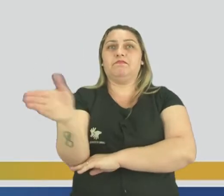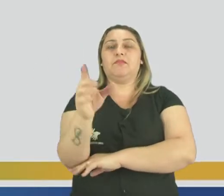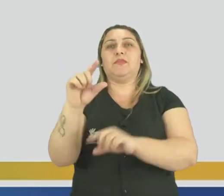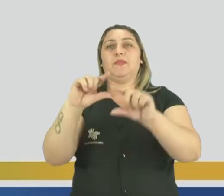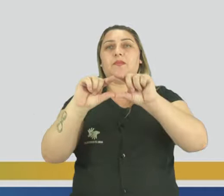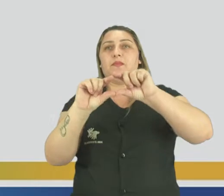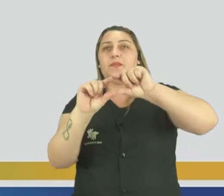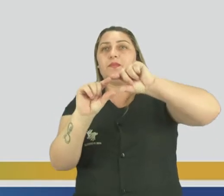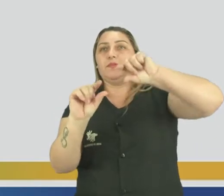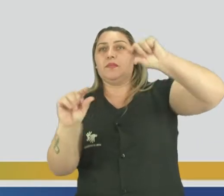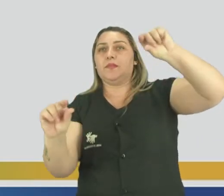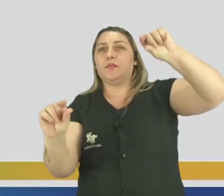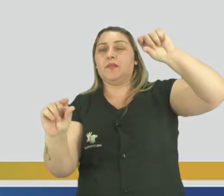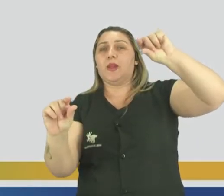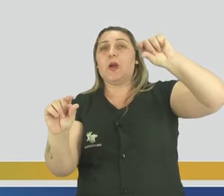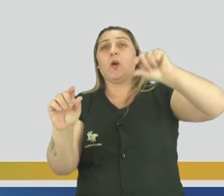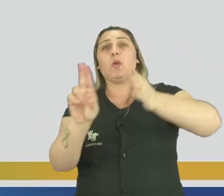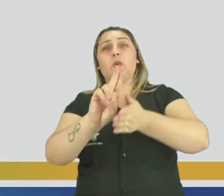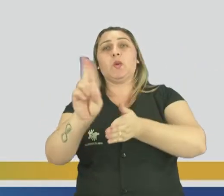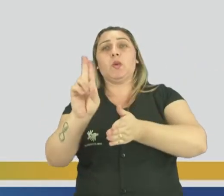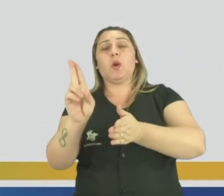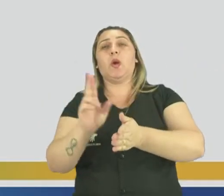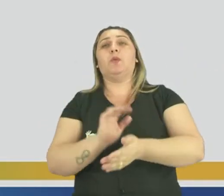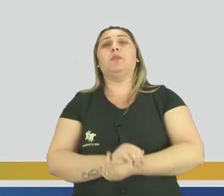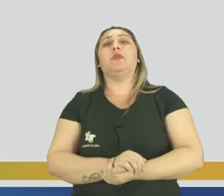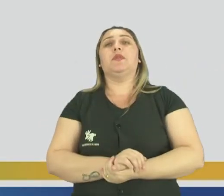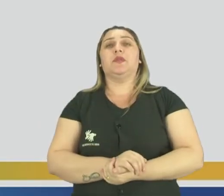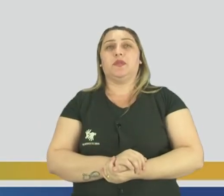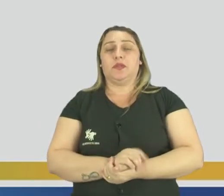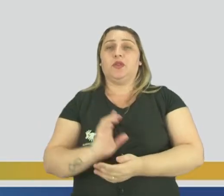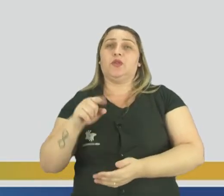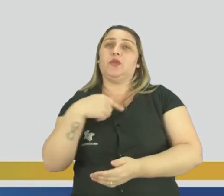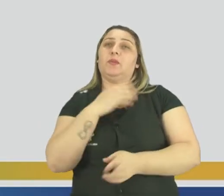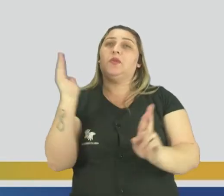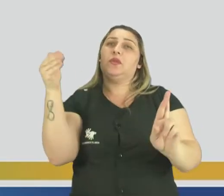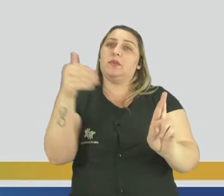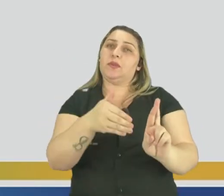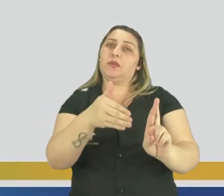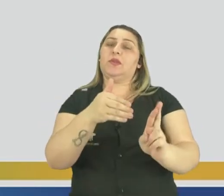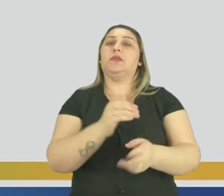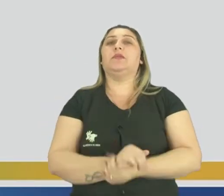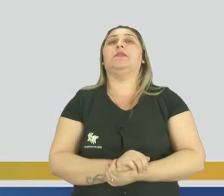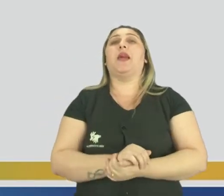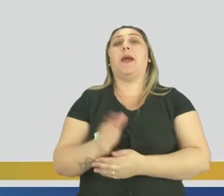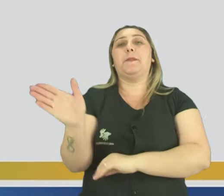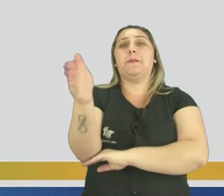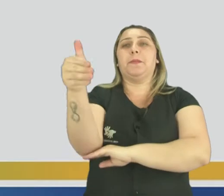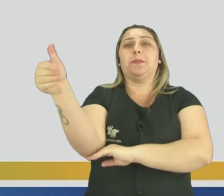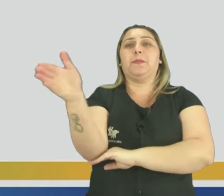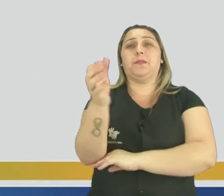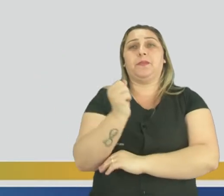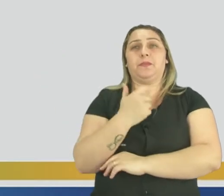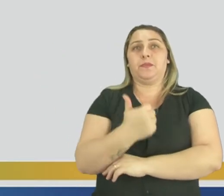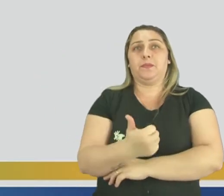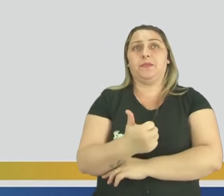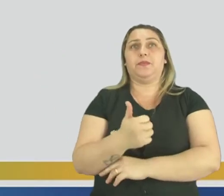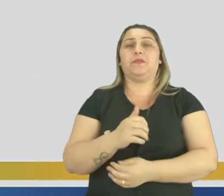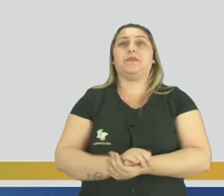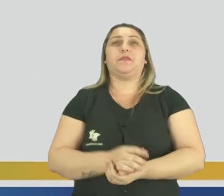linhazinha, né, com o nome. Só que isso aqui é só para nós representarmos, né, a bandeira. Tudo bem?